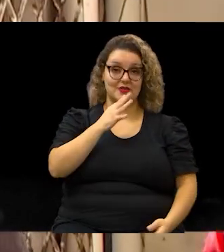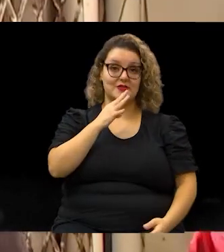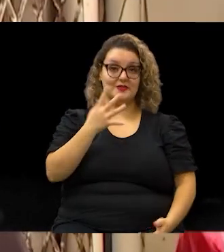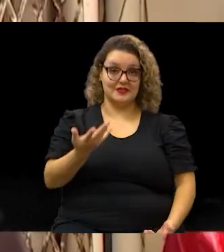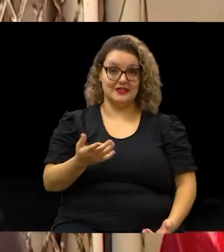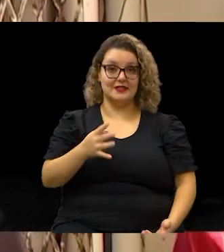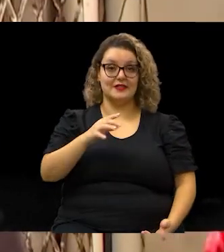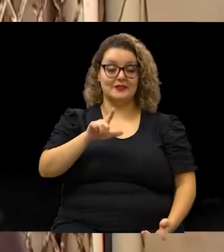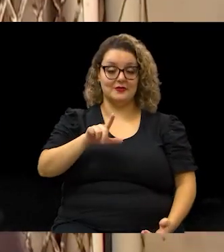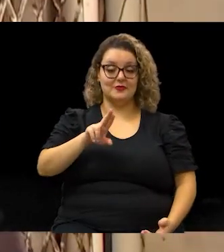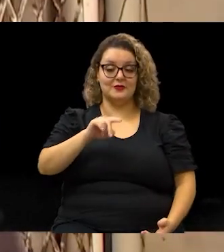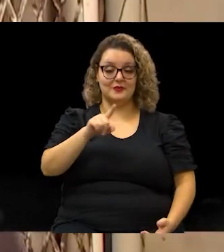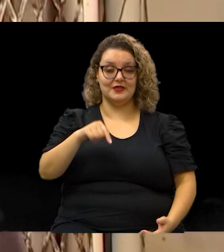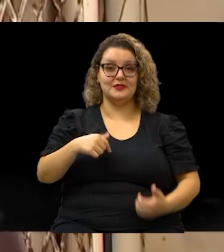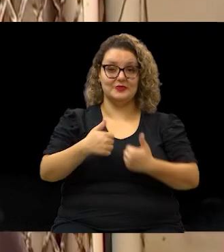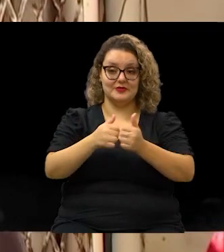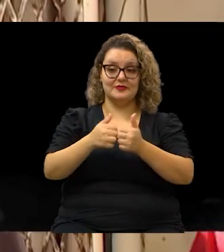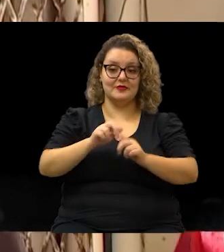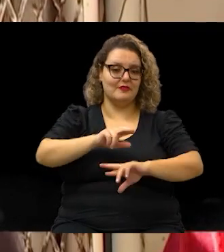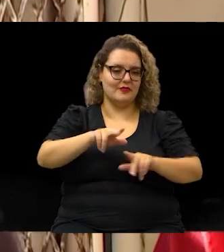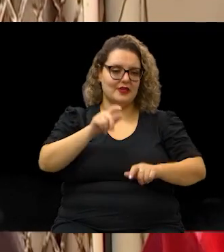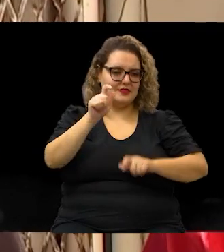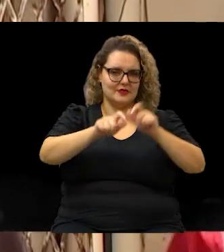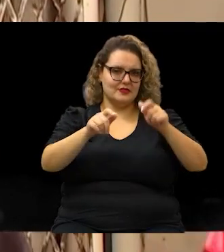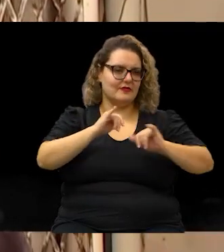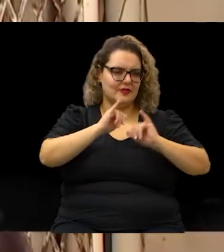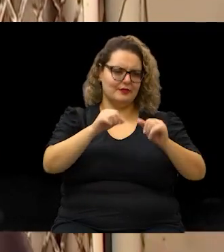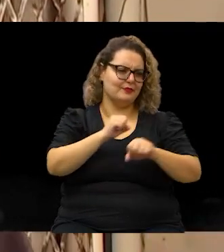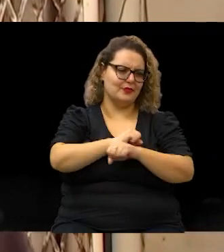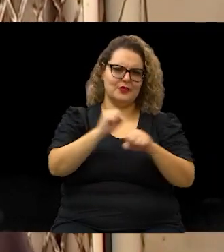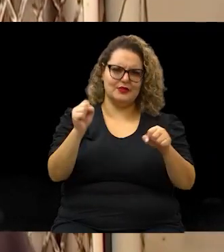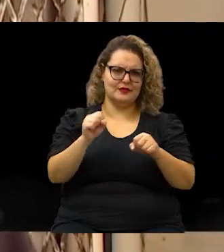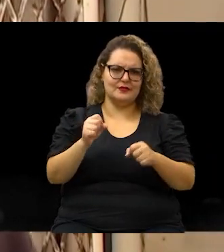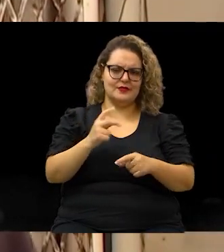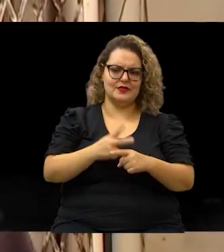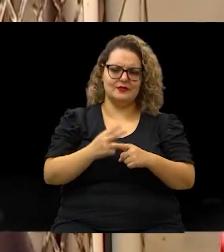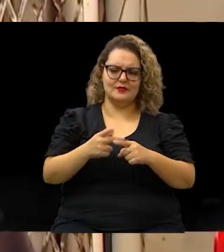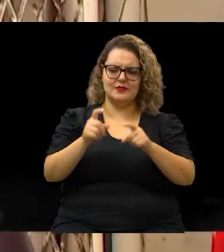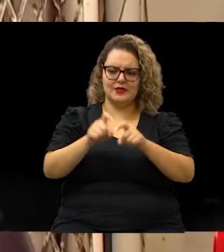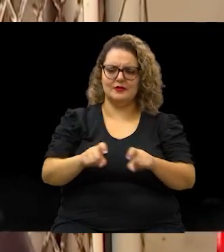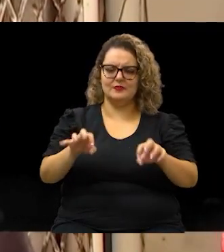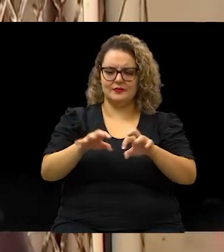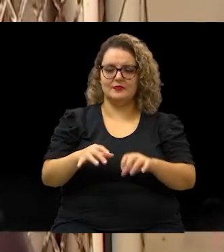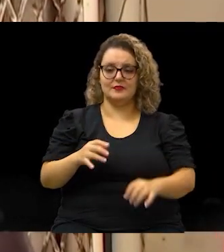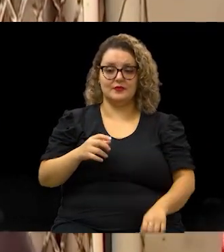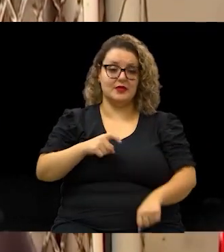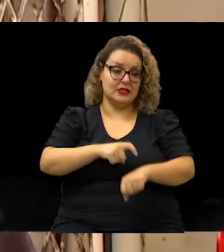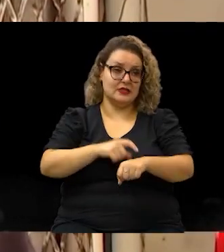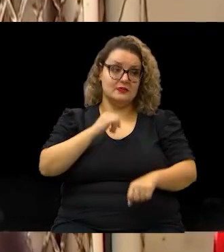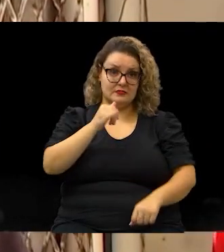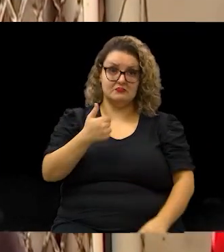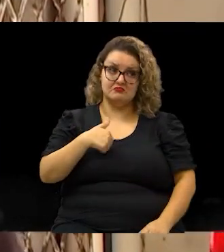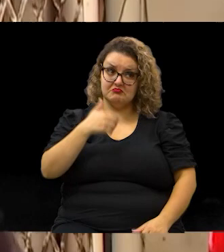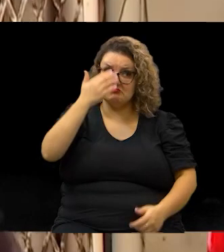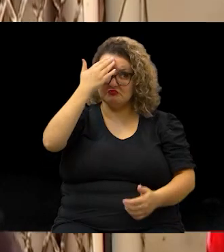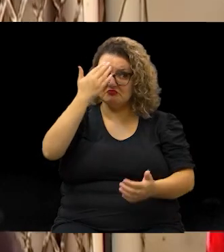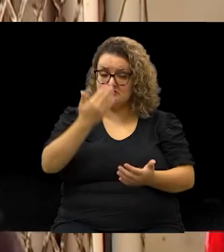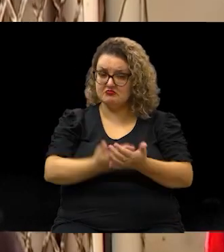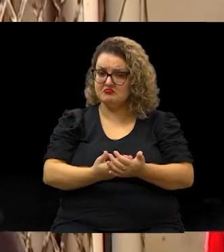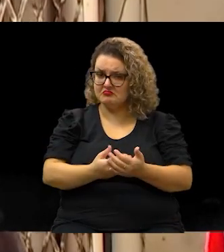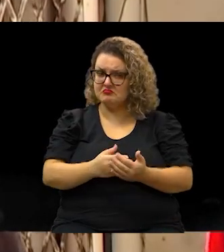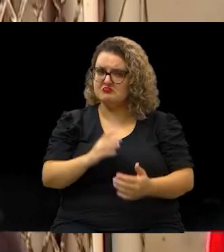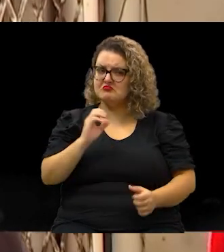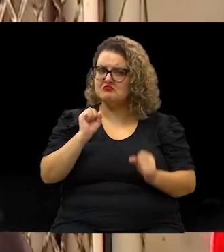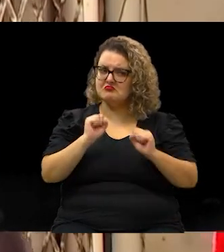que muitas pessoas falaram para ele que era impossível para editar no computador. Mas naquele momento eu falei para ele, Luiz, eu acredito que dê.